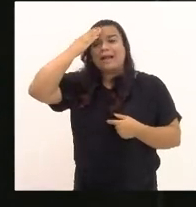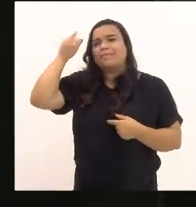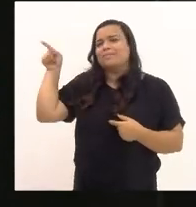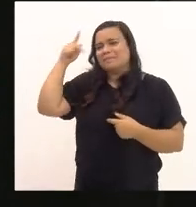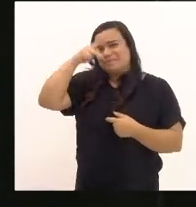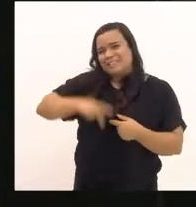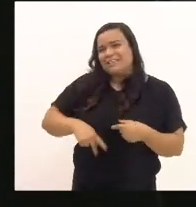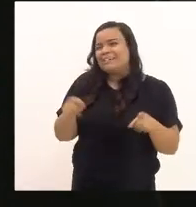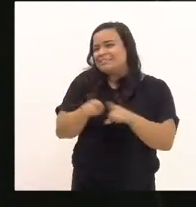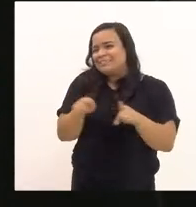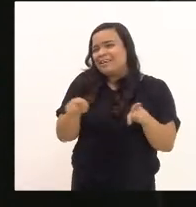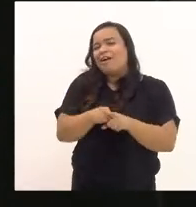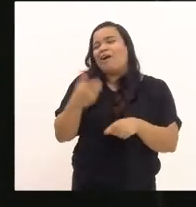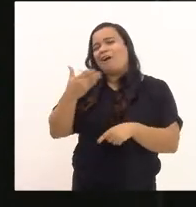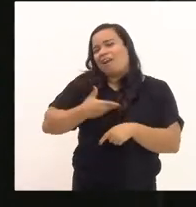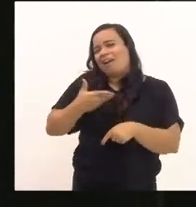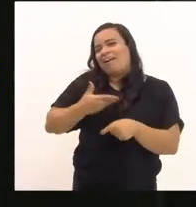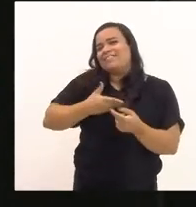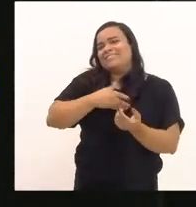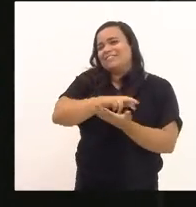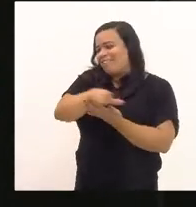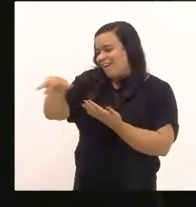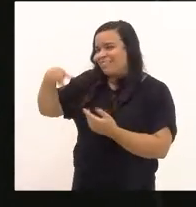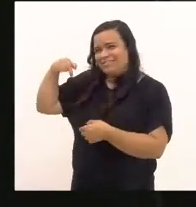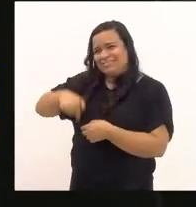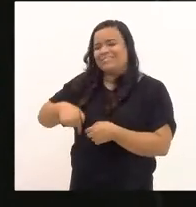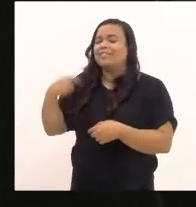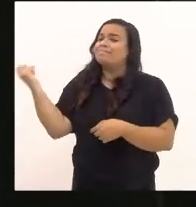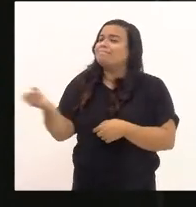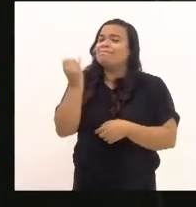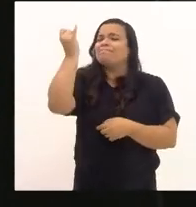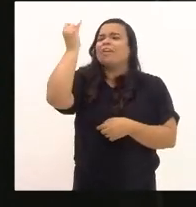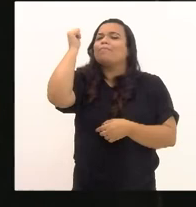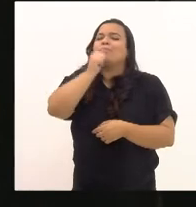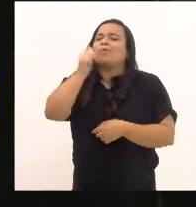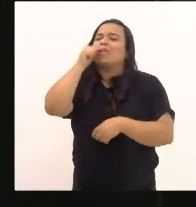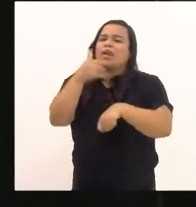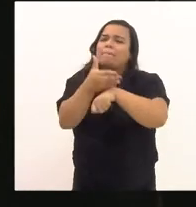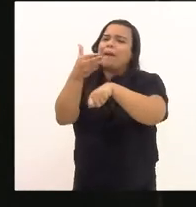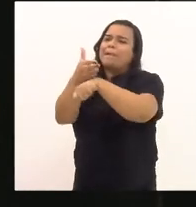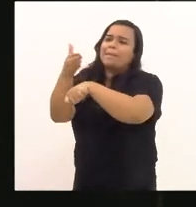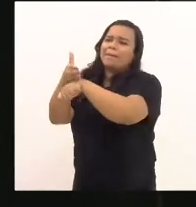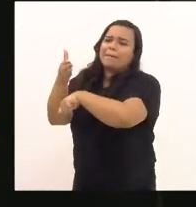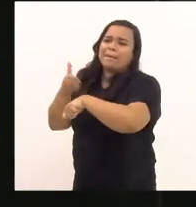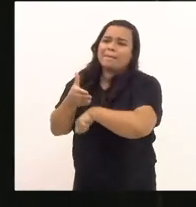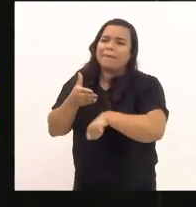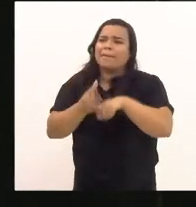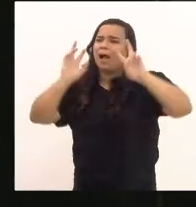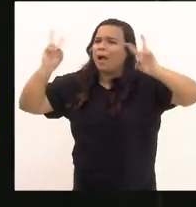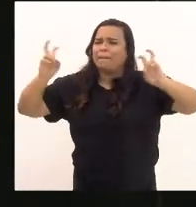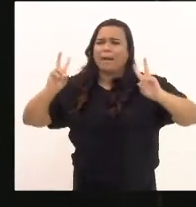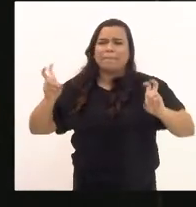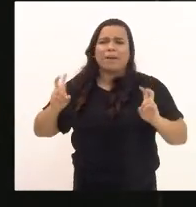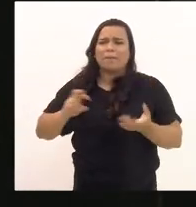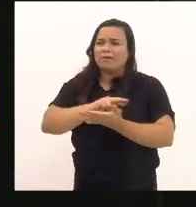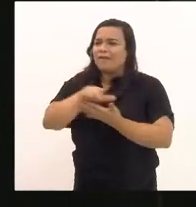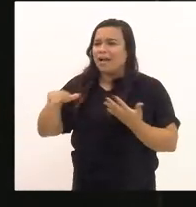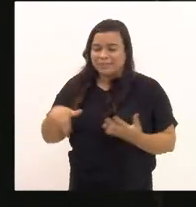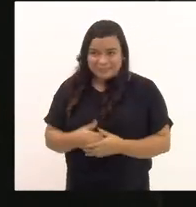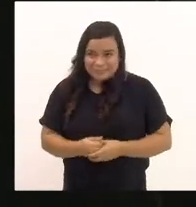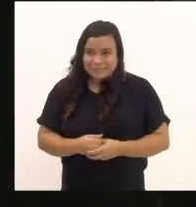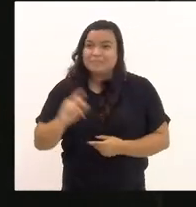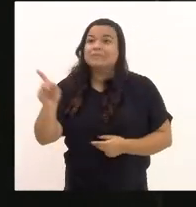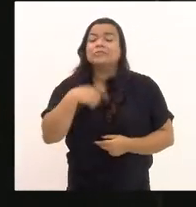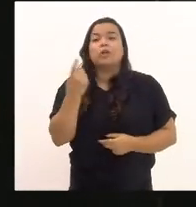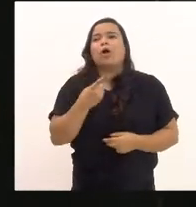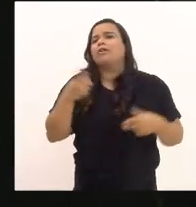através dos colegas, a importância da participação feminina em diversas pautas. nós temos